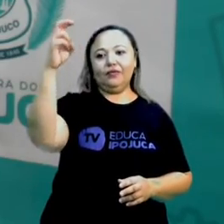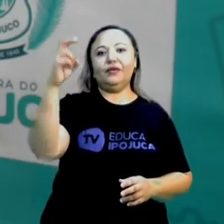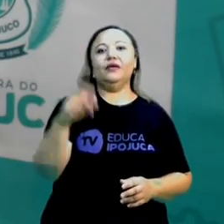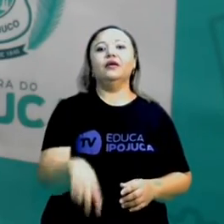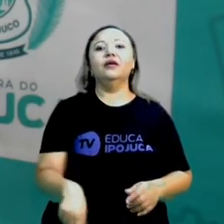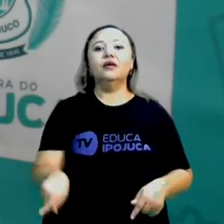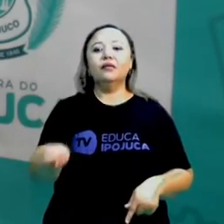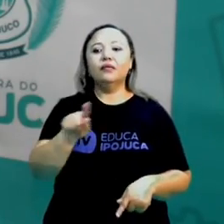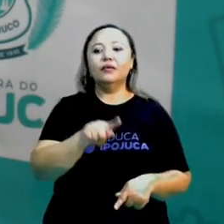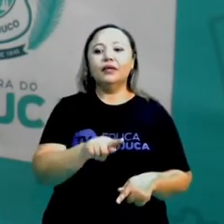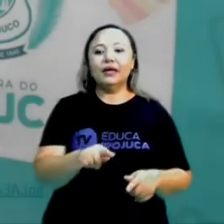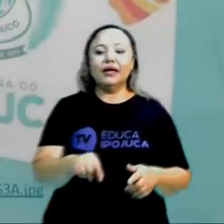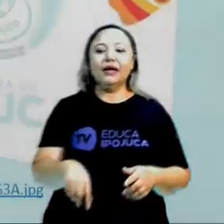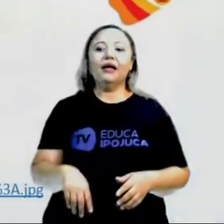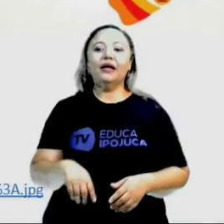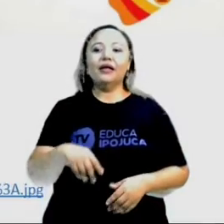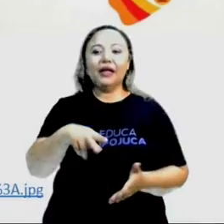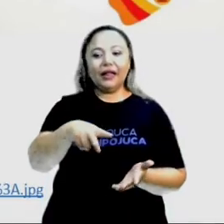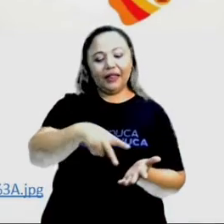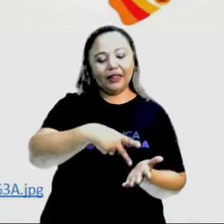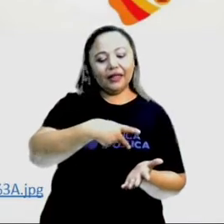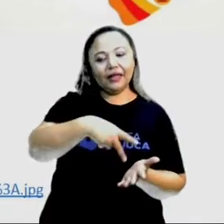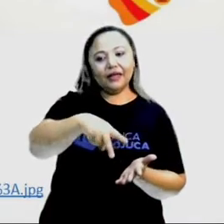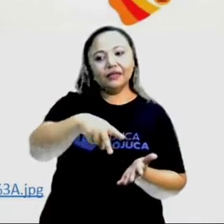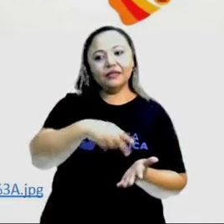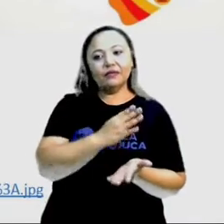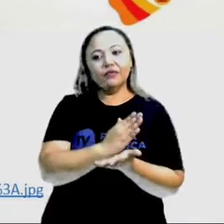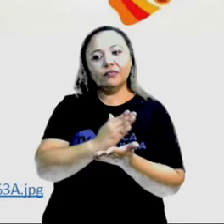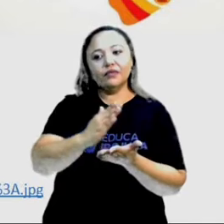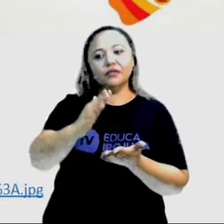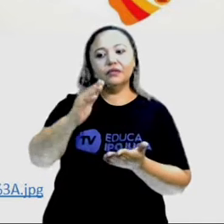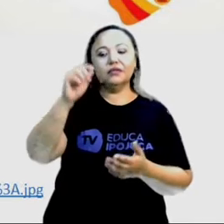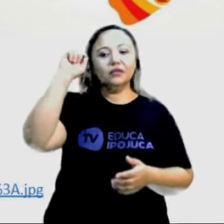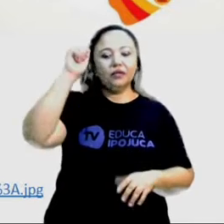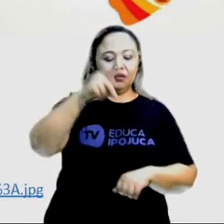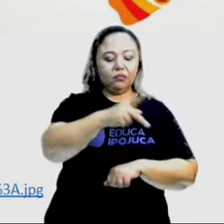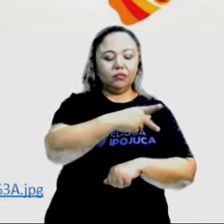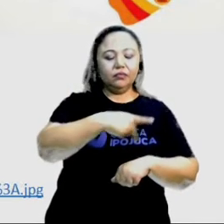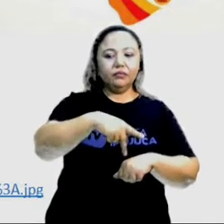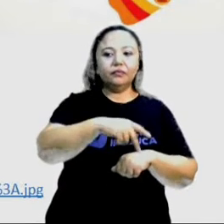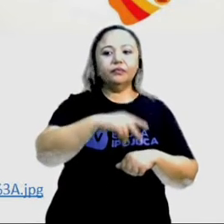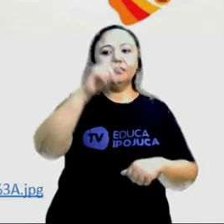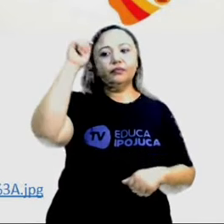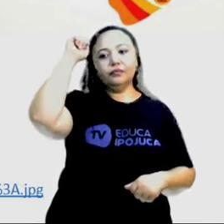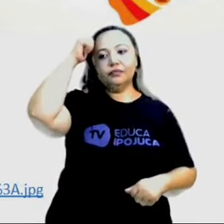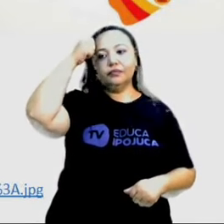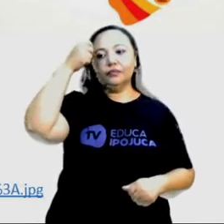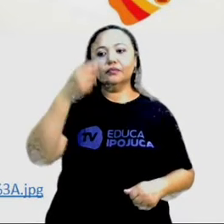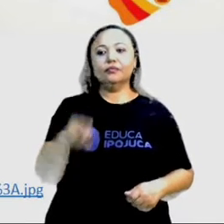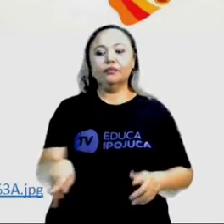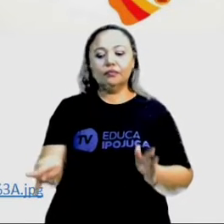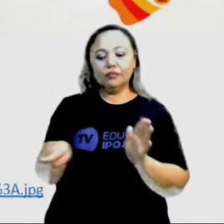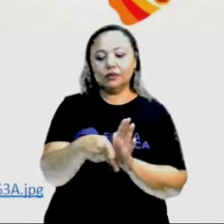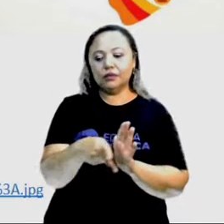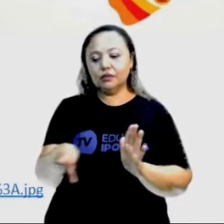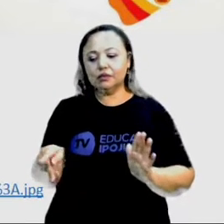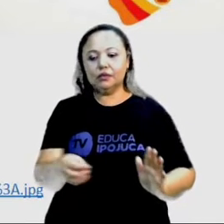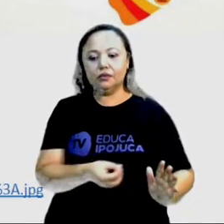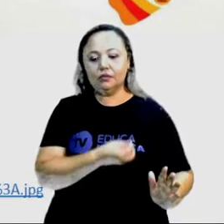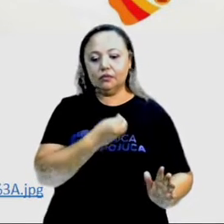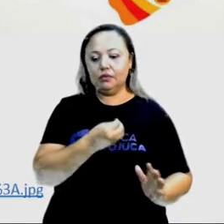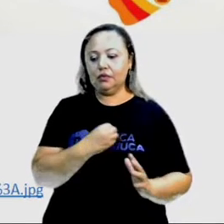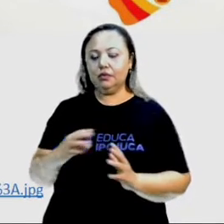Origem da dança. A dança originou-se na África como parte essencial da vida das